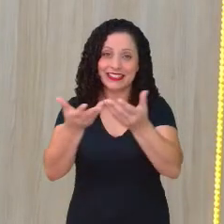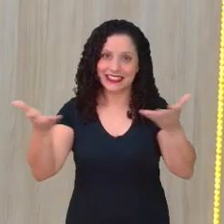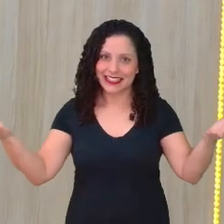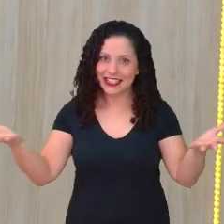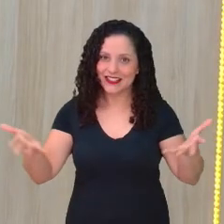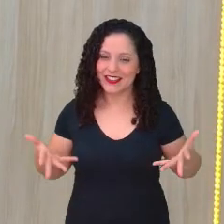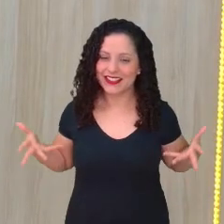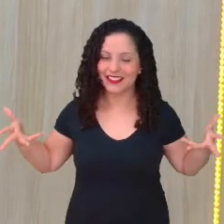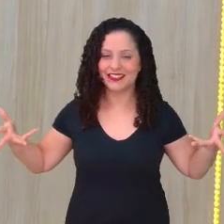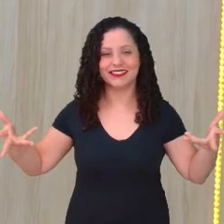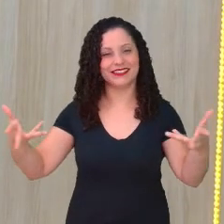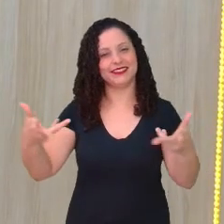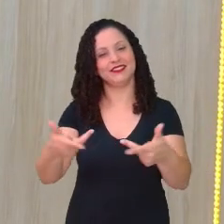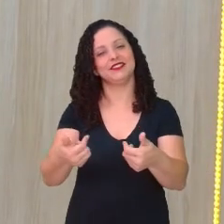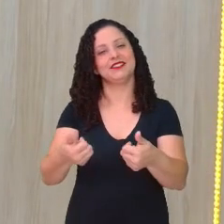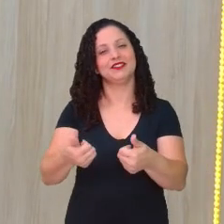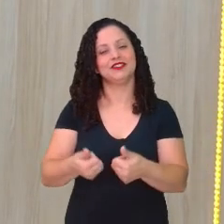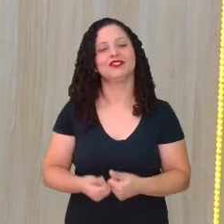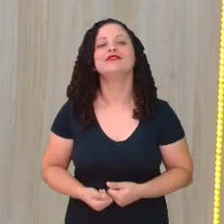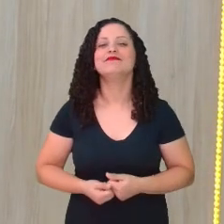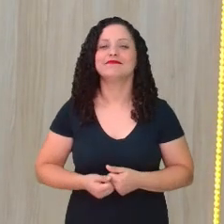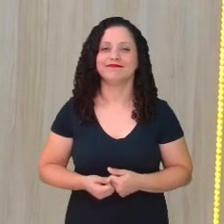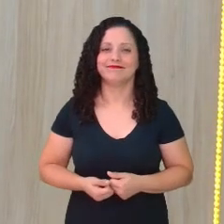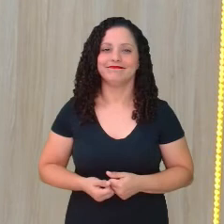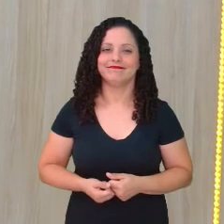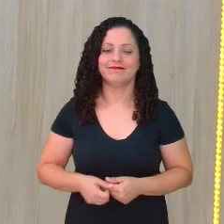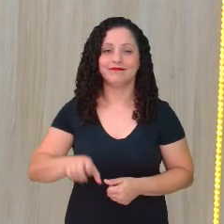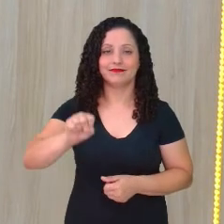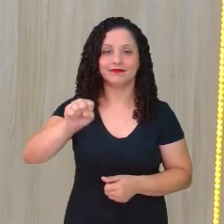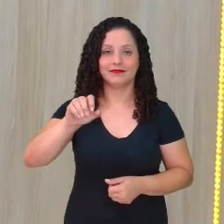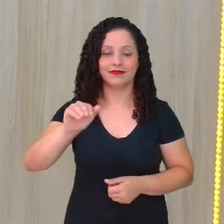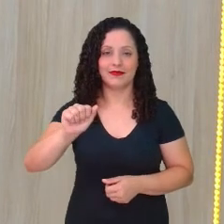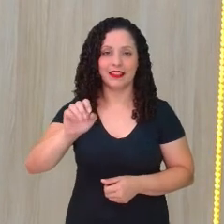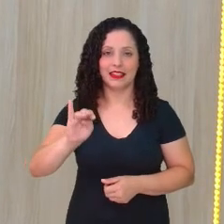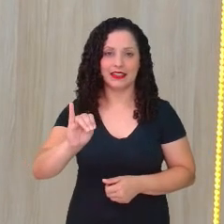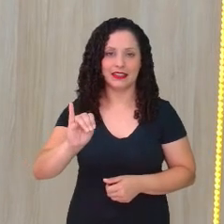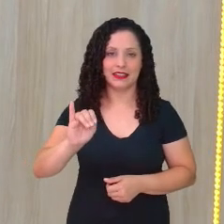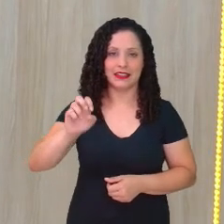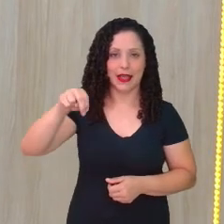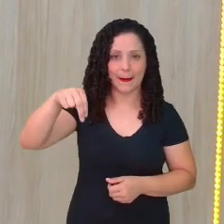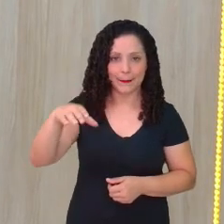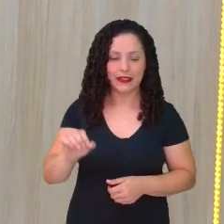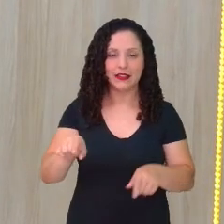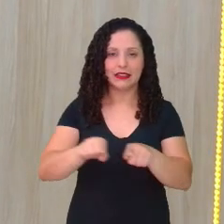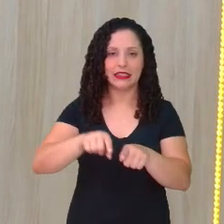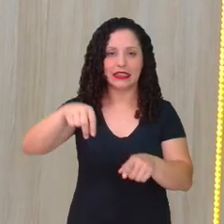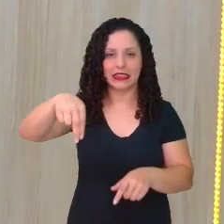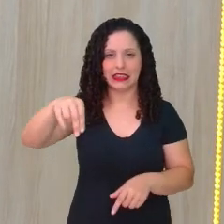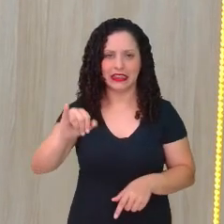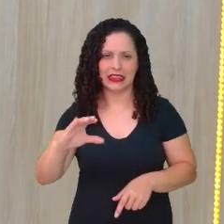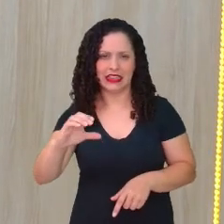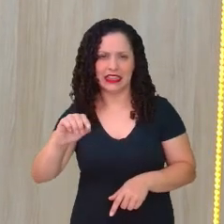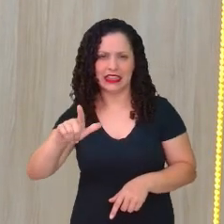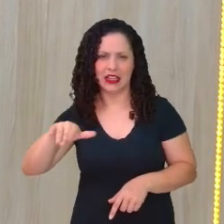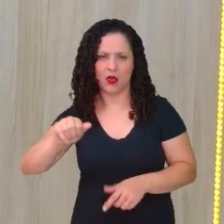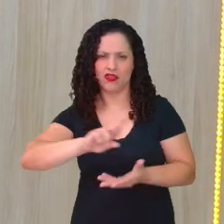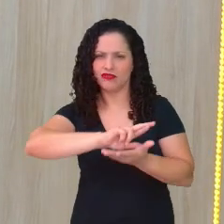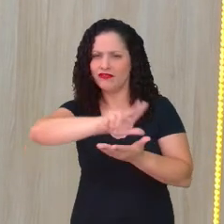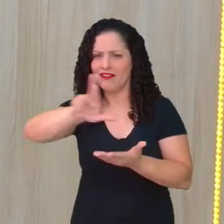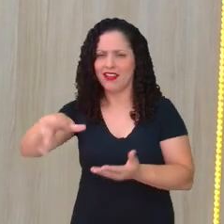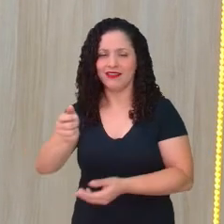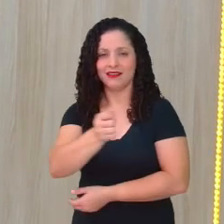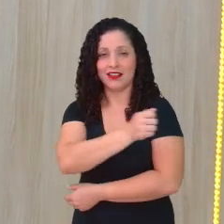alunas maravilhosos, Sabino, Nicolas, é uma alegria tê-los. E todos aqueles que